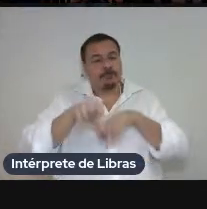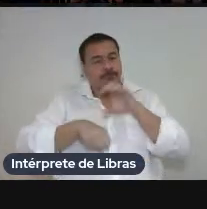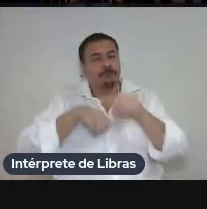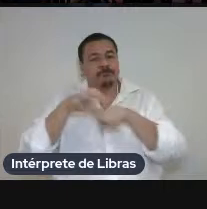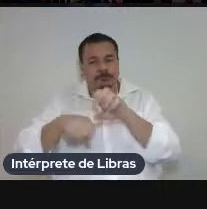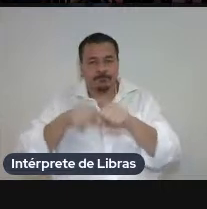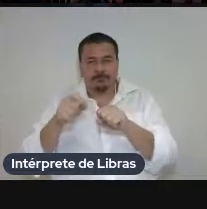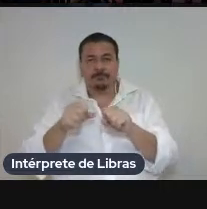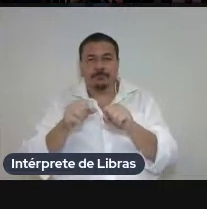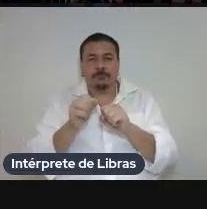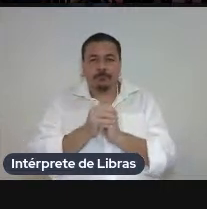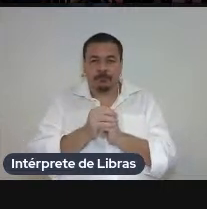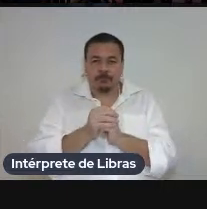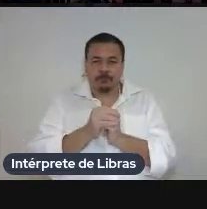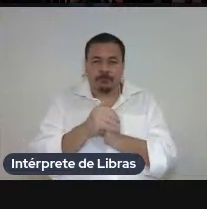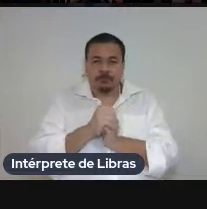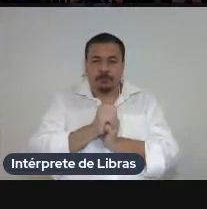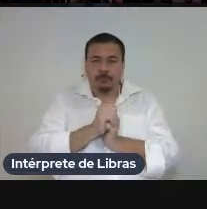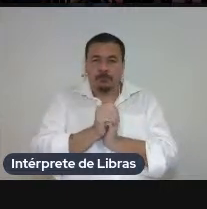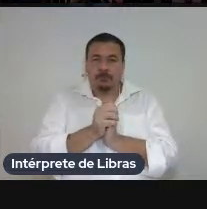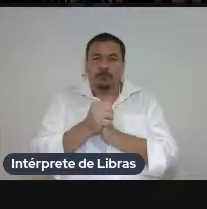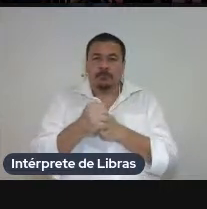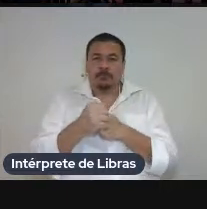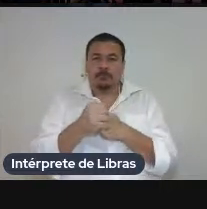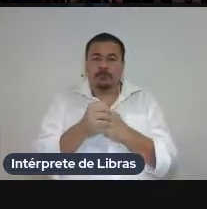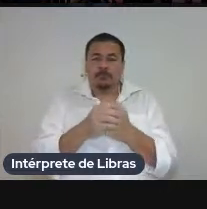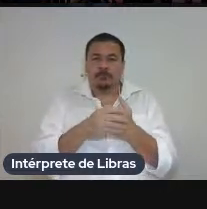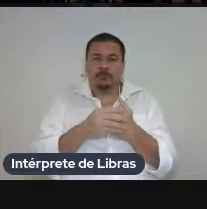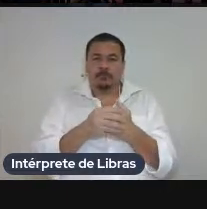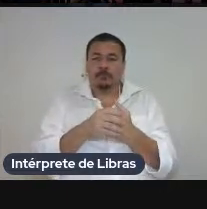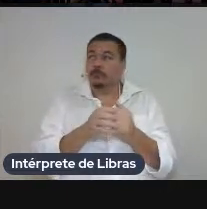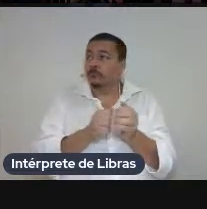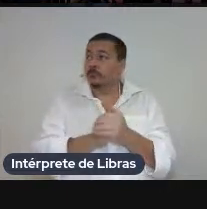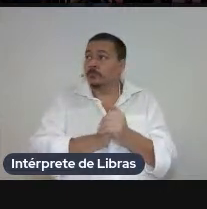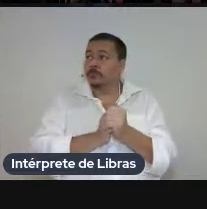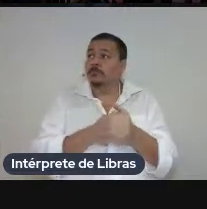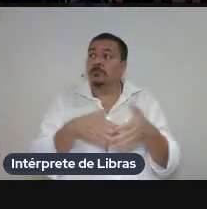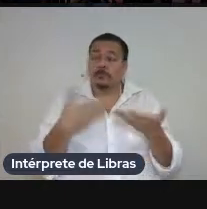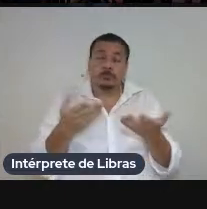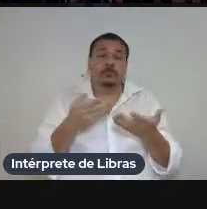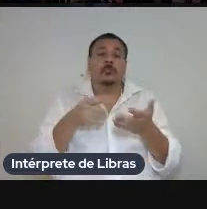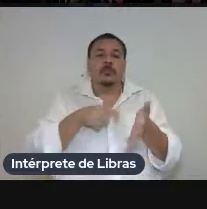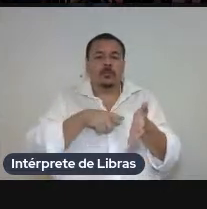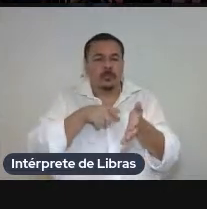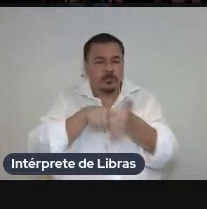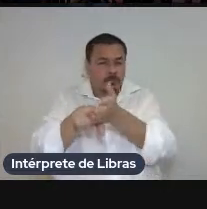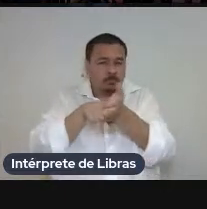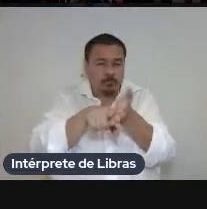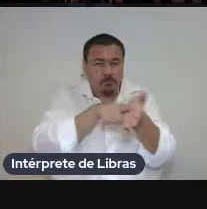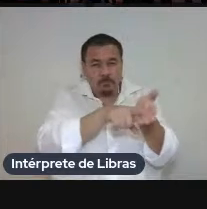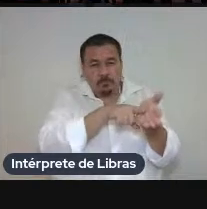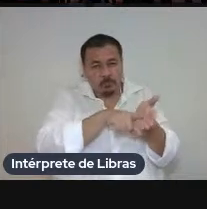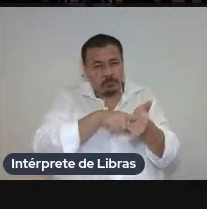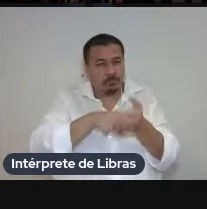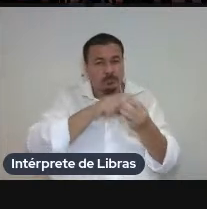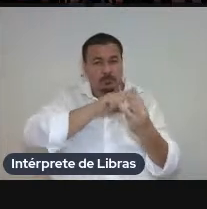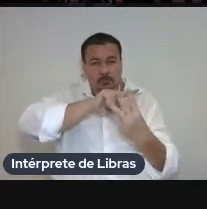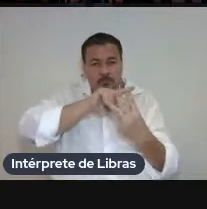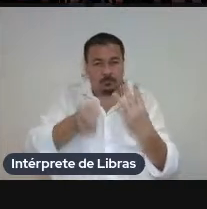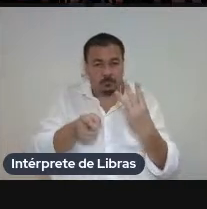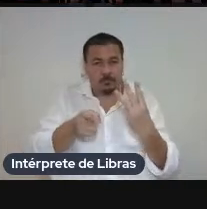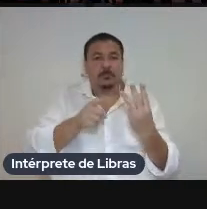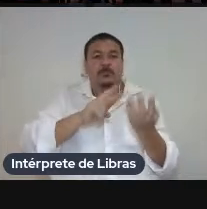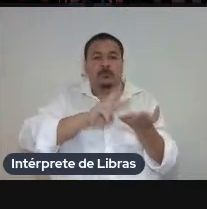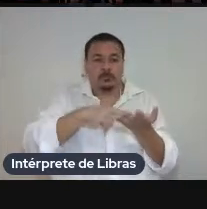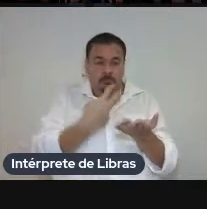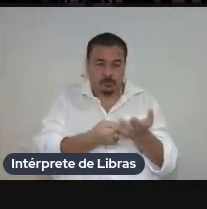próximo por favor buscamos fazer essa pesquisa a partir de três traduções a